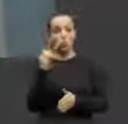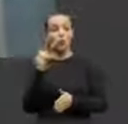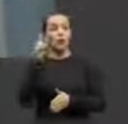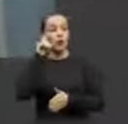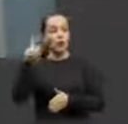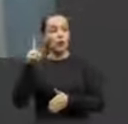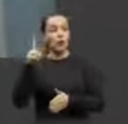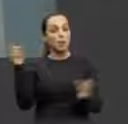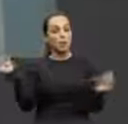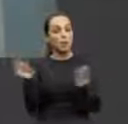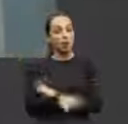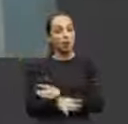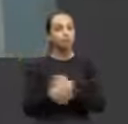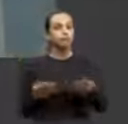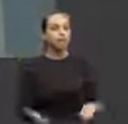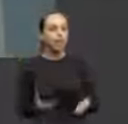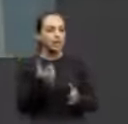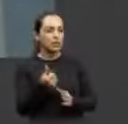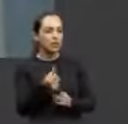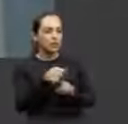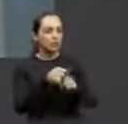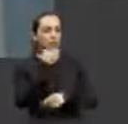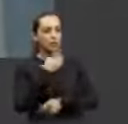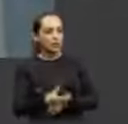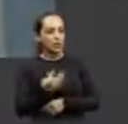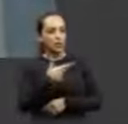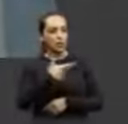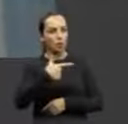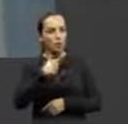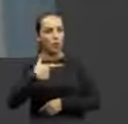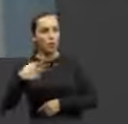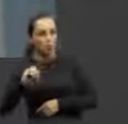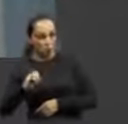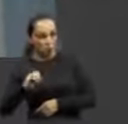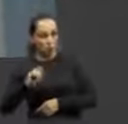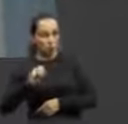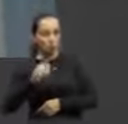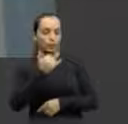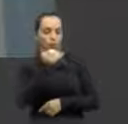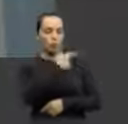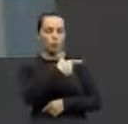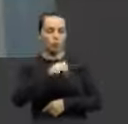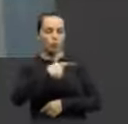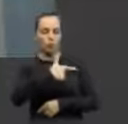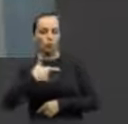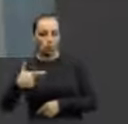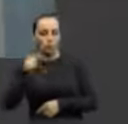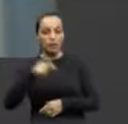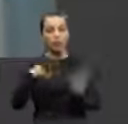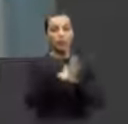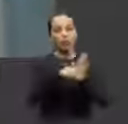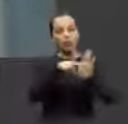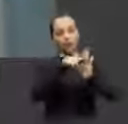sua conclusão. Ou seja, 6 de dezembro de 2022. A empresa AgraBem Consórcio, dentro do prazo que a lei estabelece,